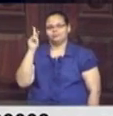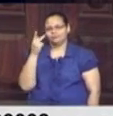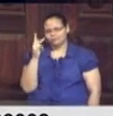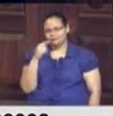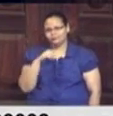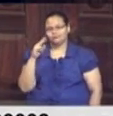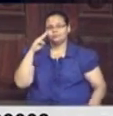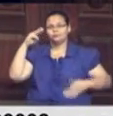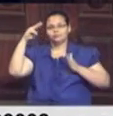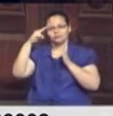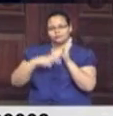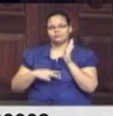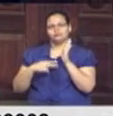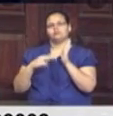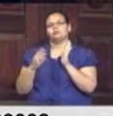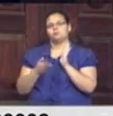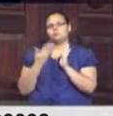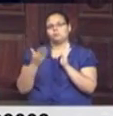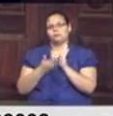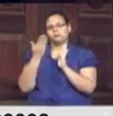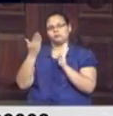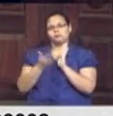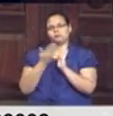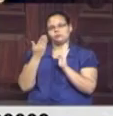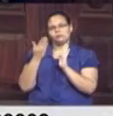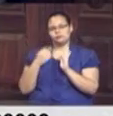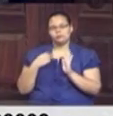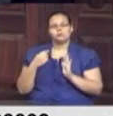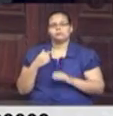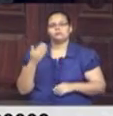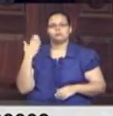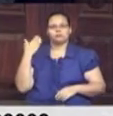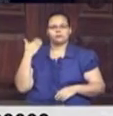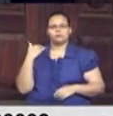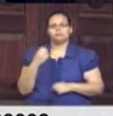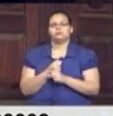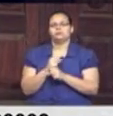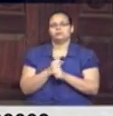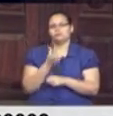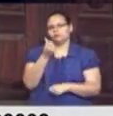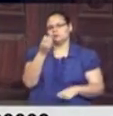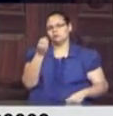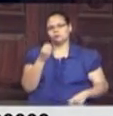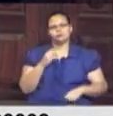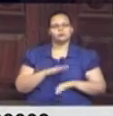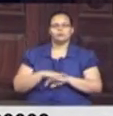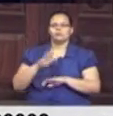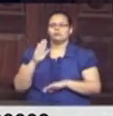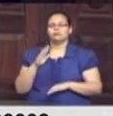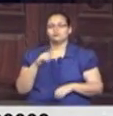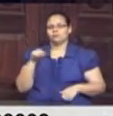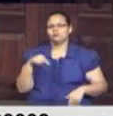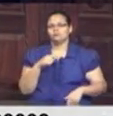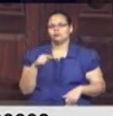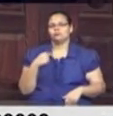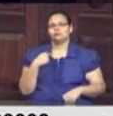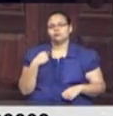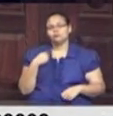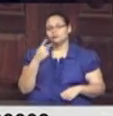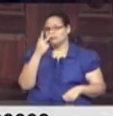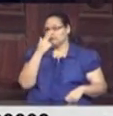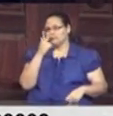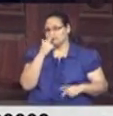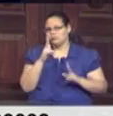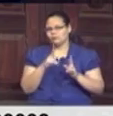eu li nos livros e pelo que a gente, eu não vivi a década de 60, mas, muitas das vezes, a gente vê semelhanças